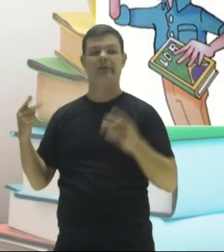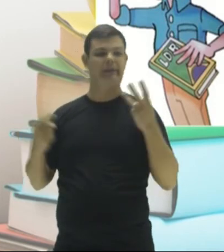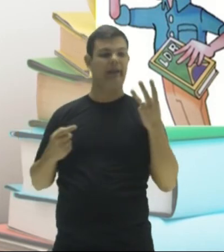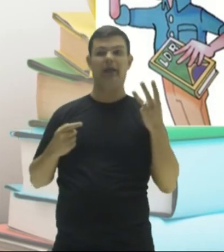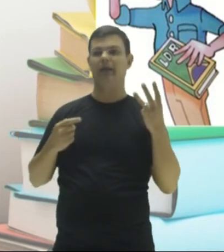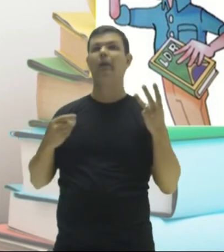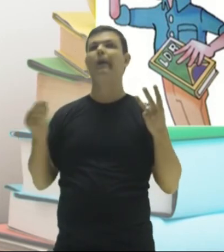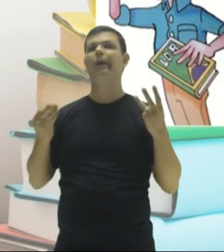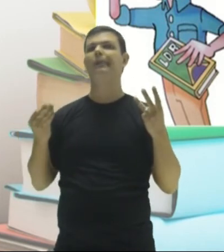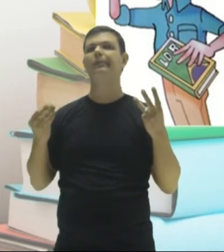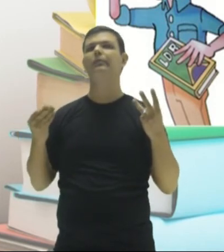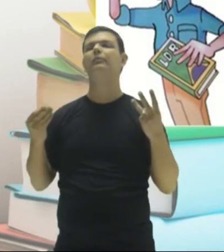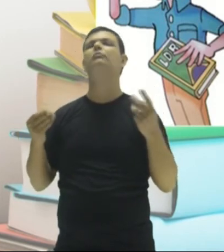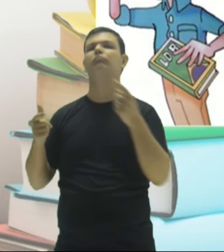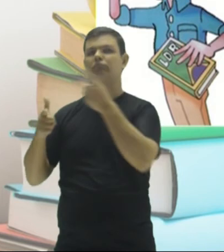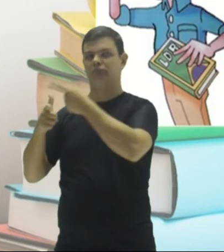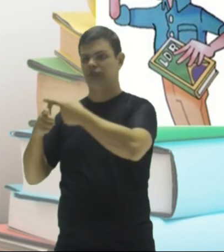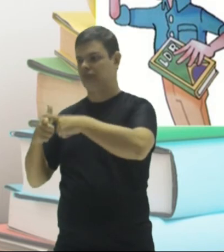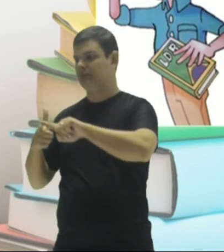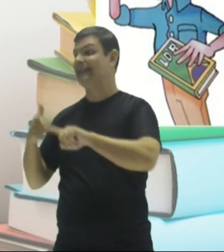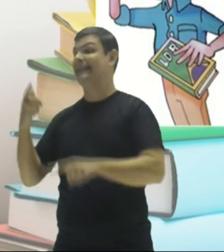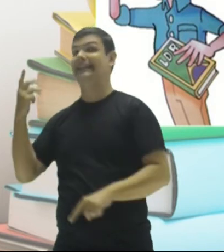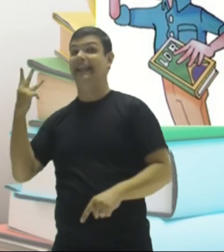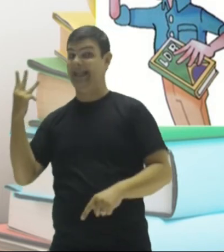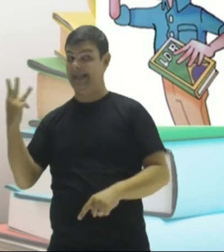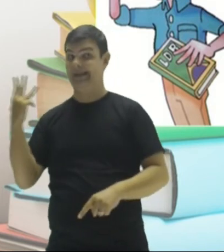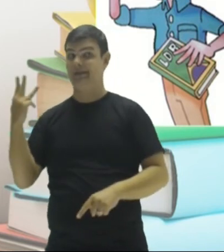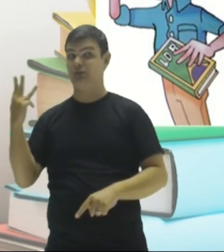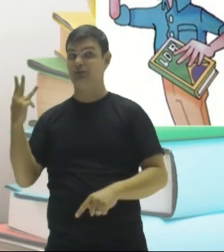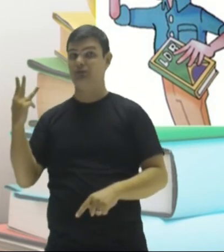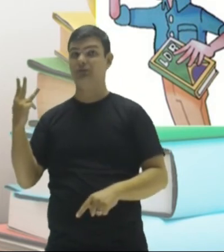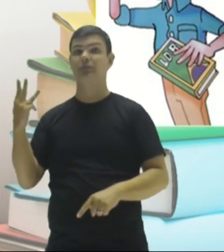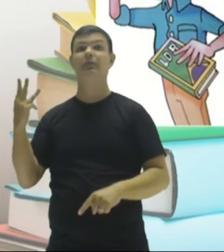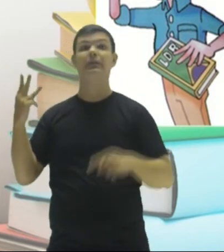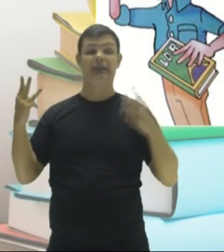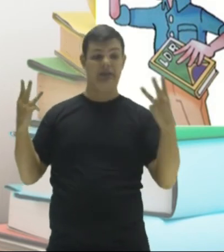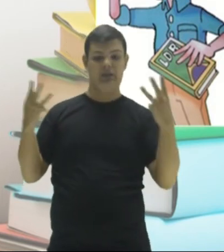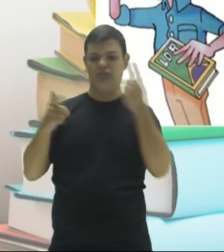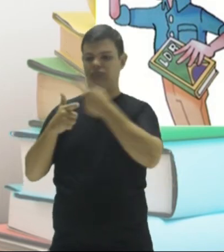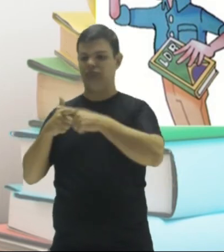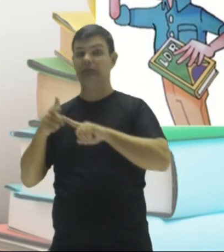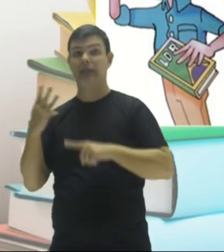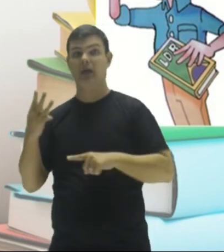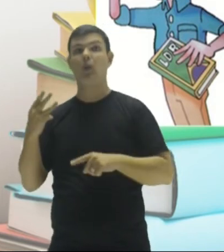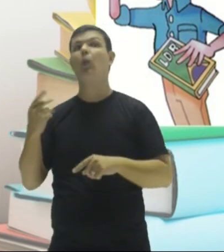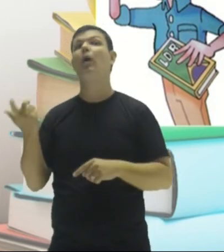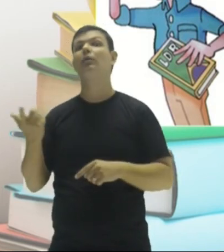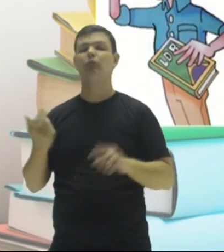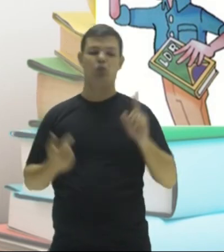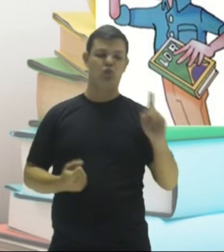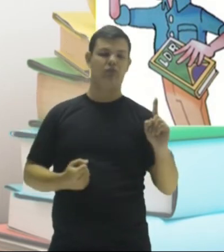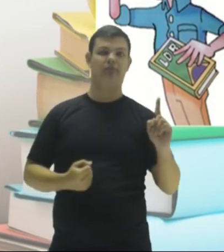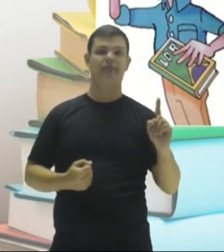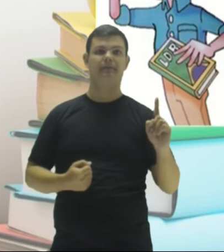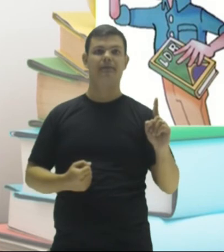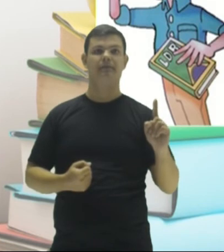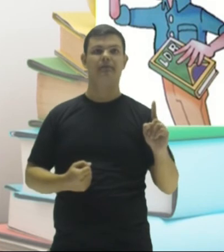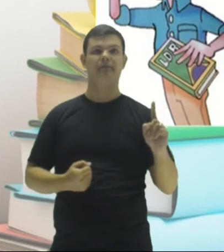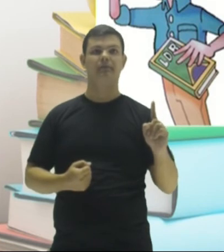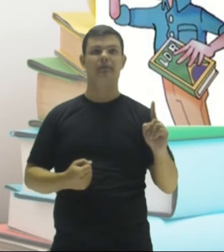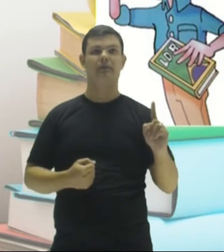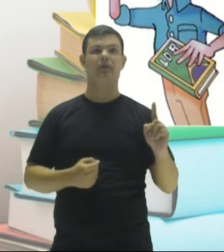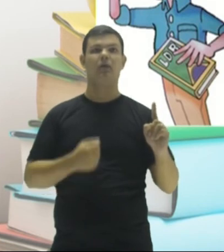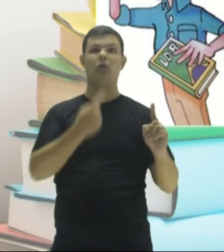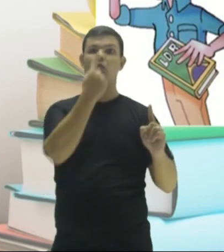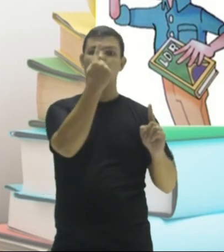dividir aí, não é verdade? Bora dividir. Por três. Três dividido por três dá um. Neste caso, eu vou